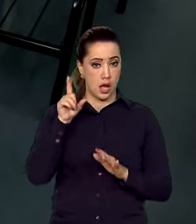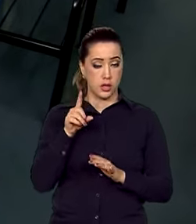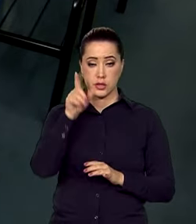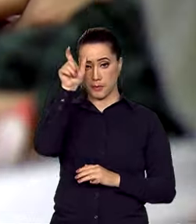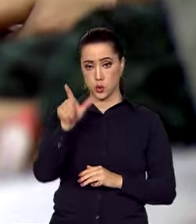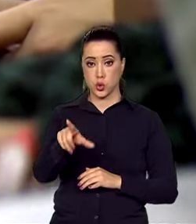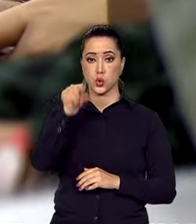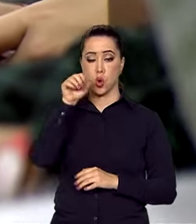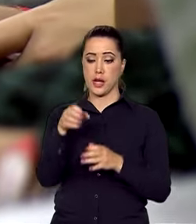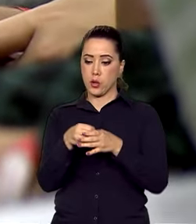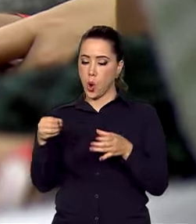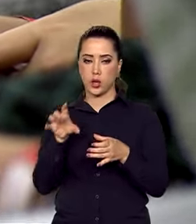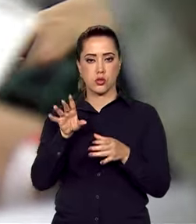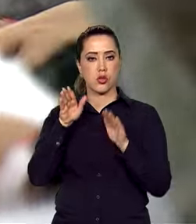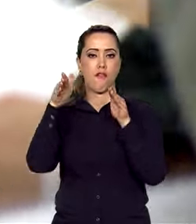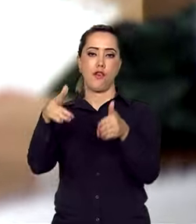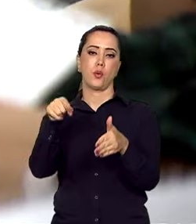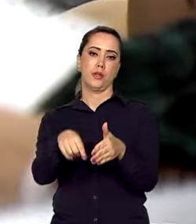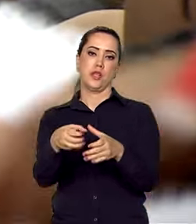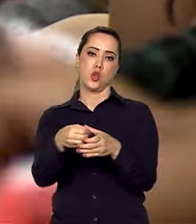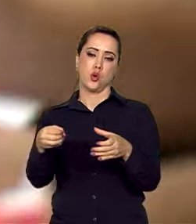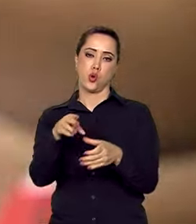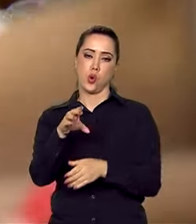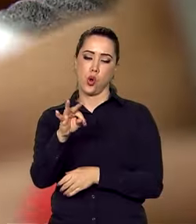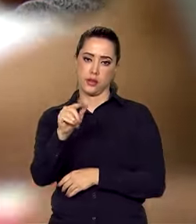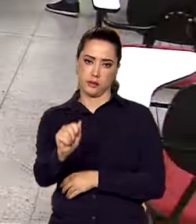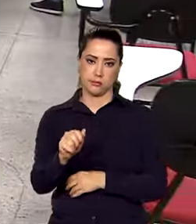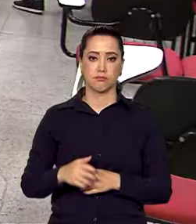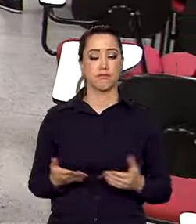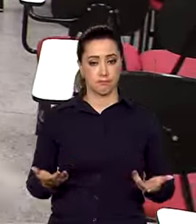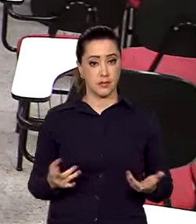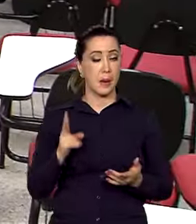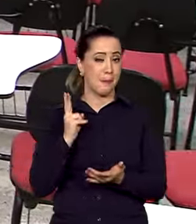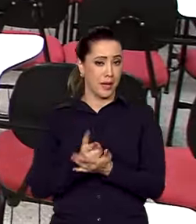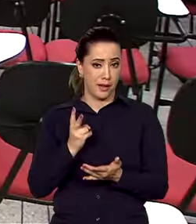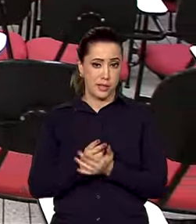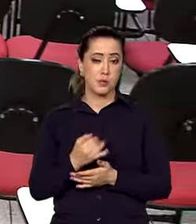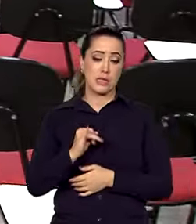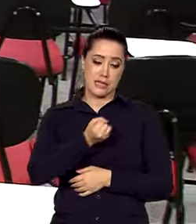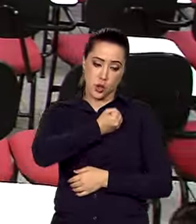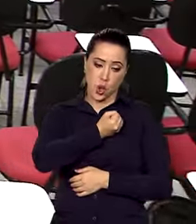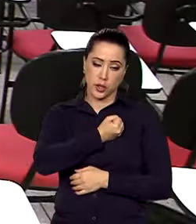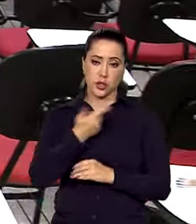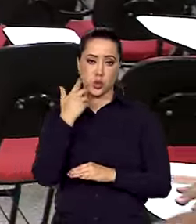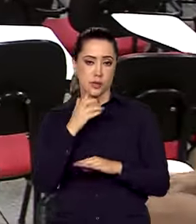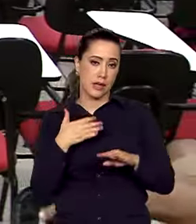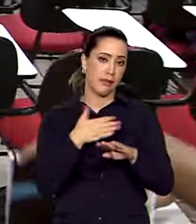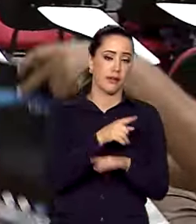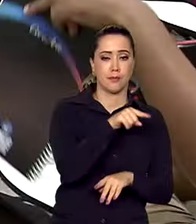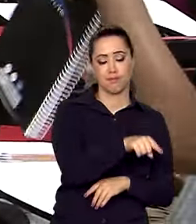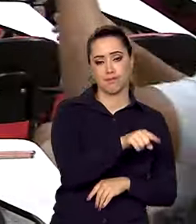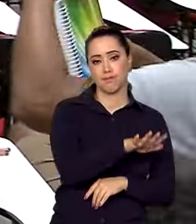o candidato concorria apenas às vagas destinadas às cotas, mesmo com a pontuação suficiente